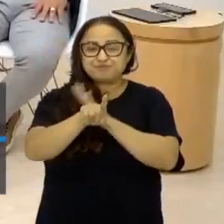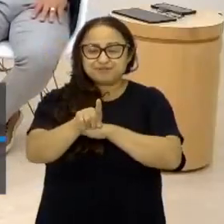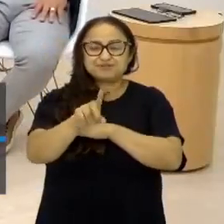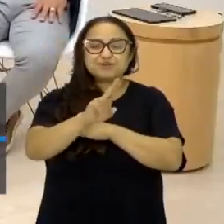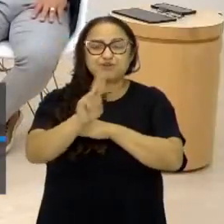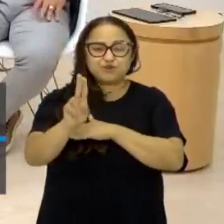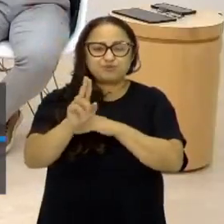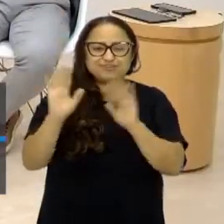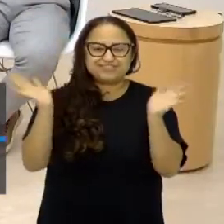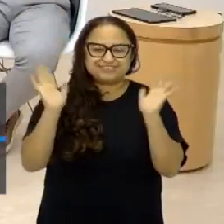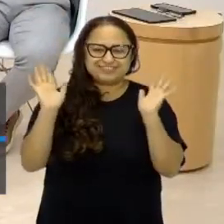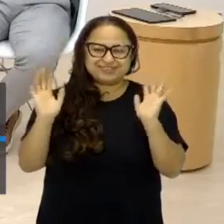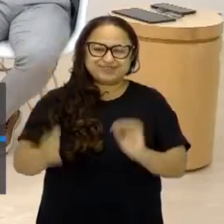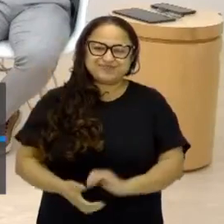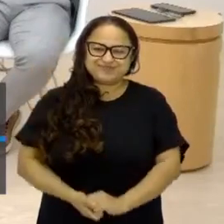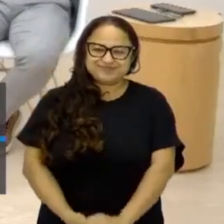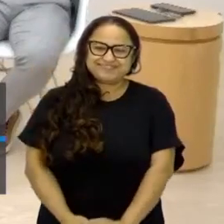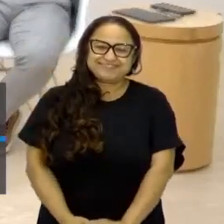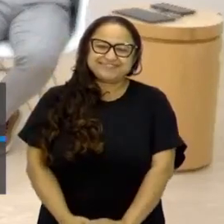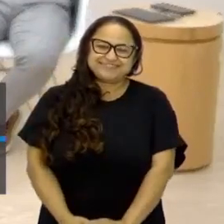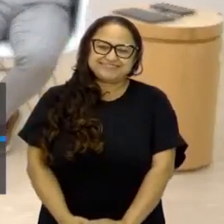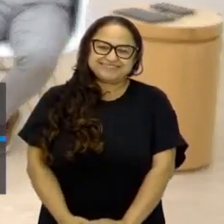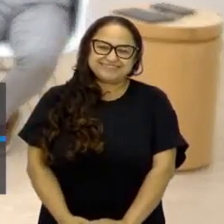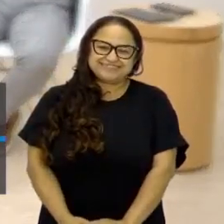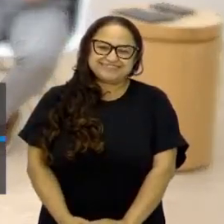vacilada. Tchau, tchau. Obrigado. Obrigado. Obrigado. Obrigado. Obrigado. Obrigado.